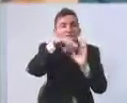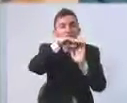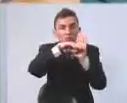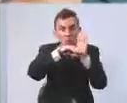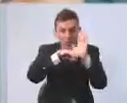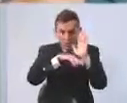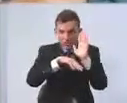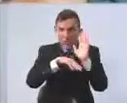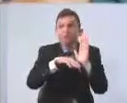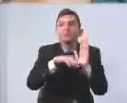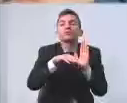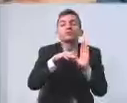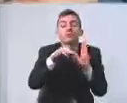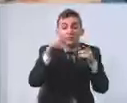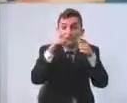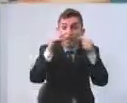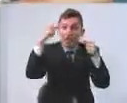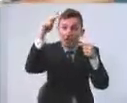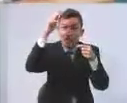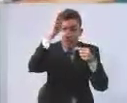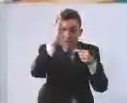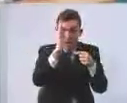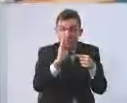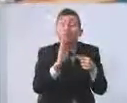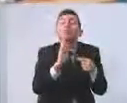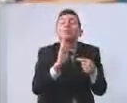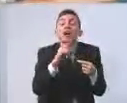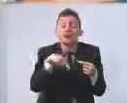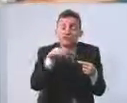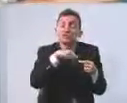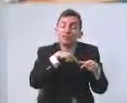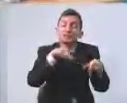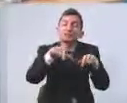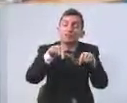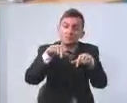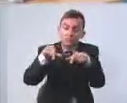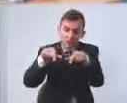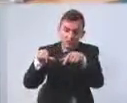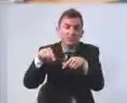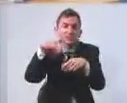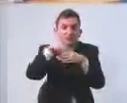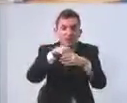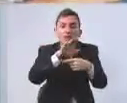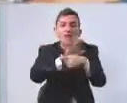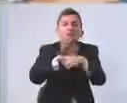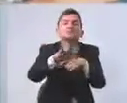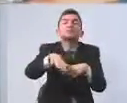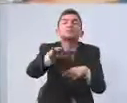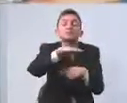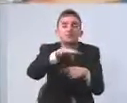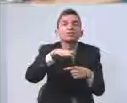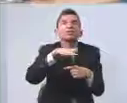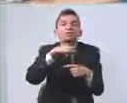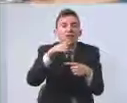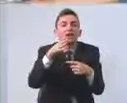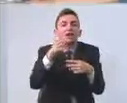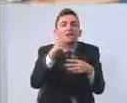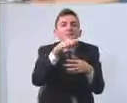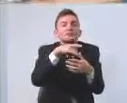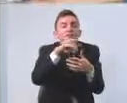do SUAS, como bem disse o secretário. Então, a gente tem serviços na área da Assistência Social que se dividem em níveis de